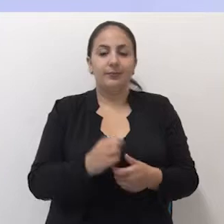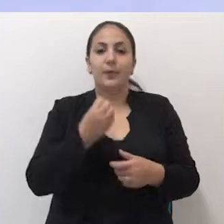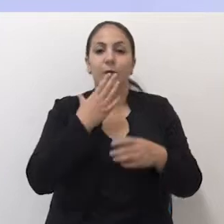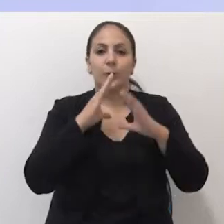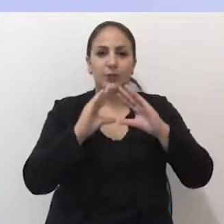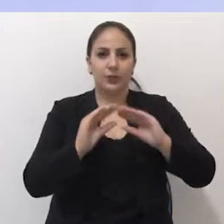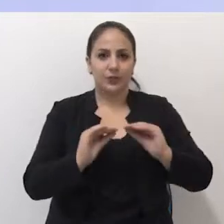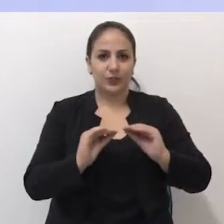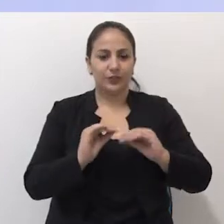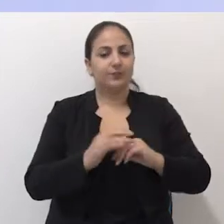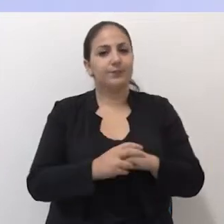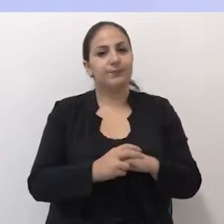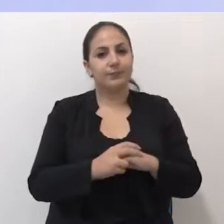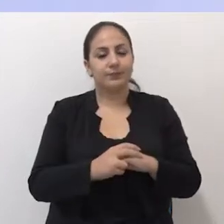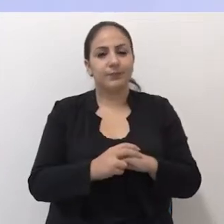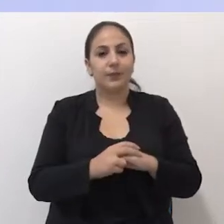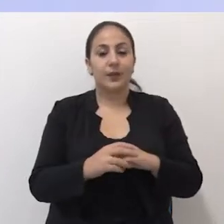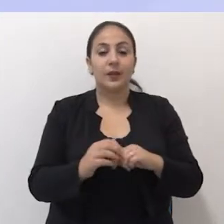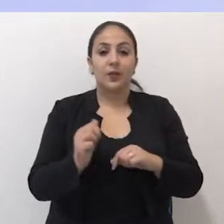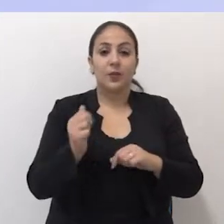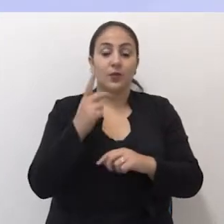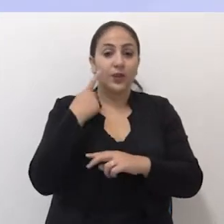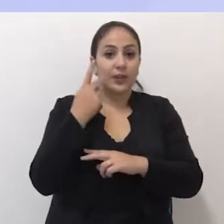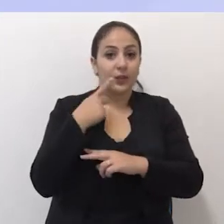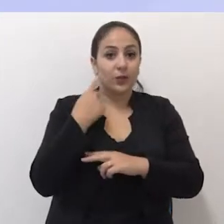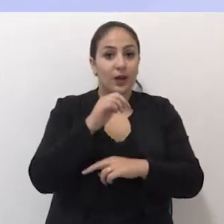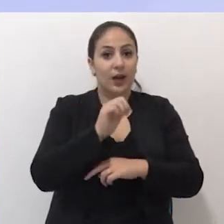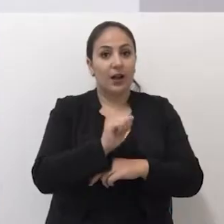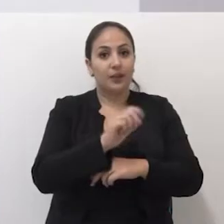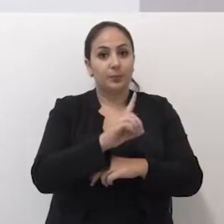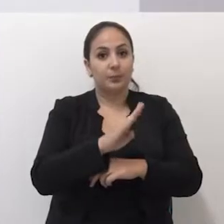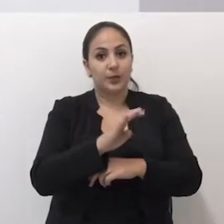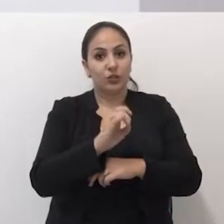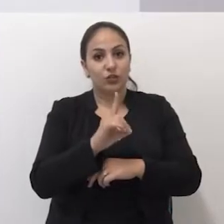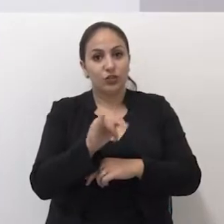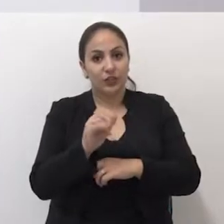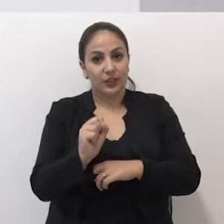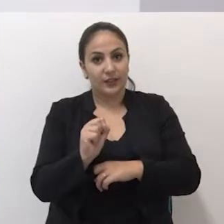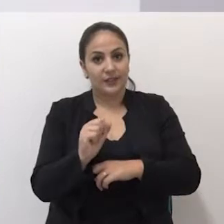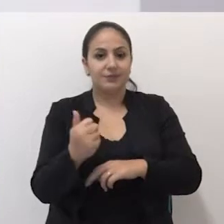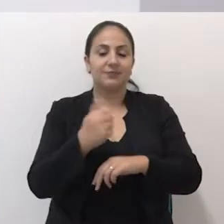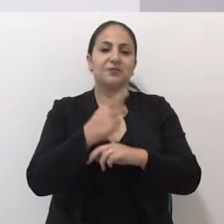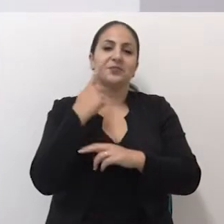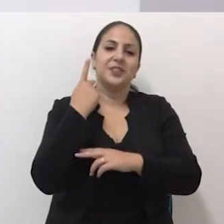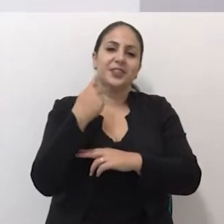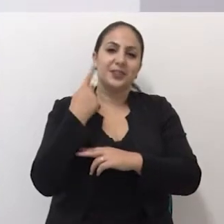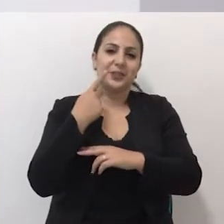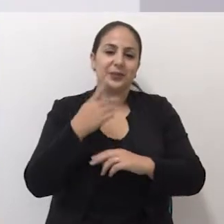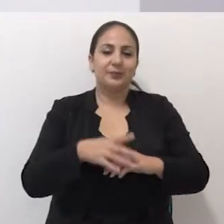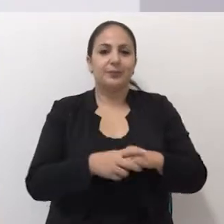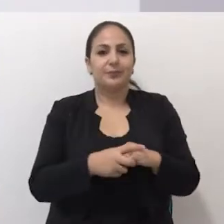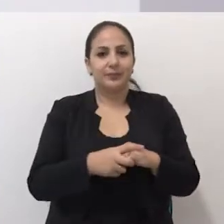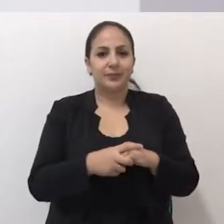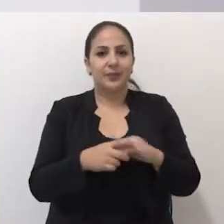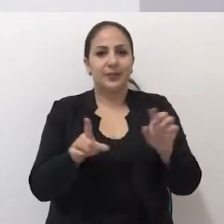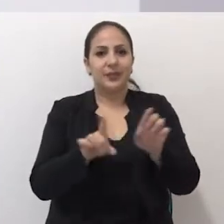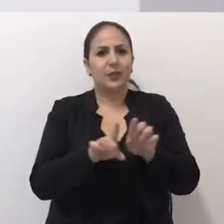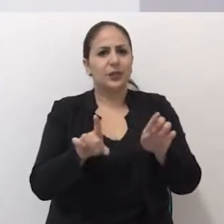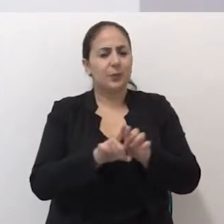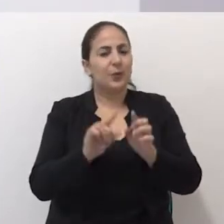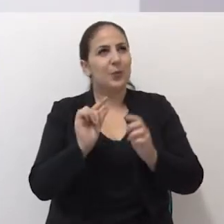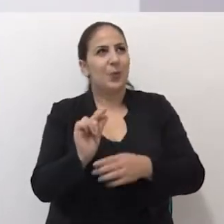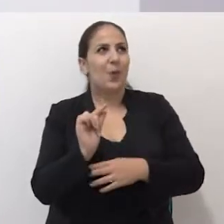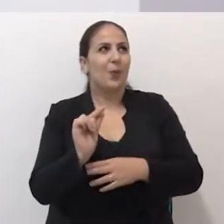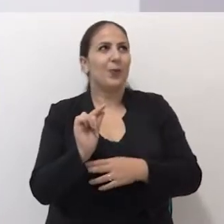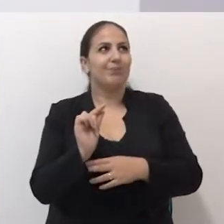Boa noite. Em Poçado, vereador Abdias Franco. É um espaço de tempo, de certa forma, um pouco curto, mas com